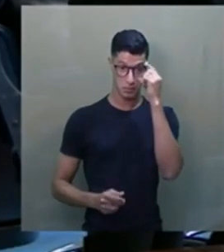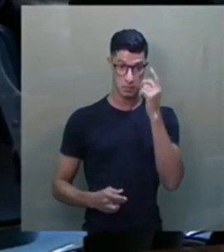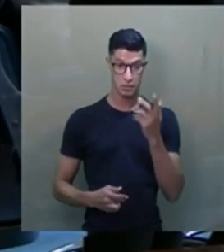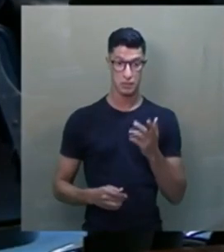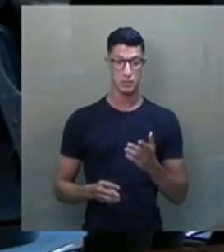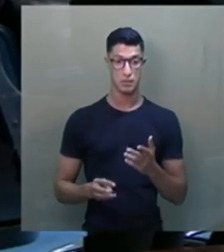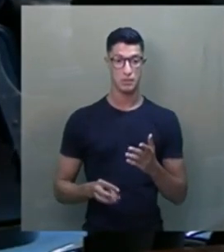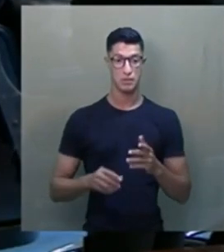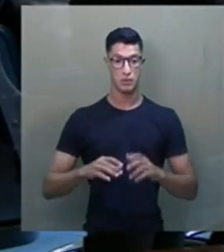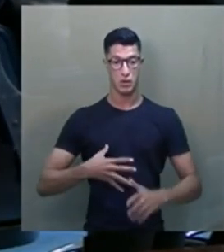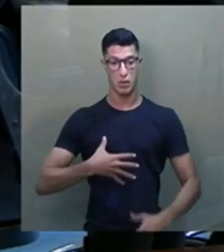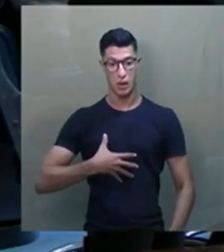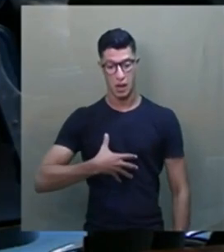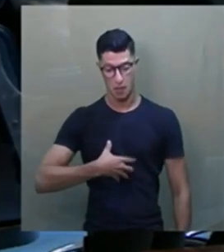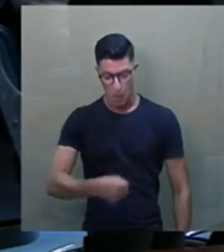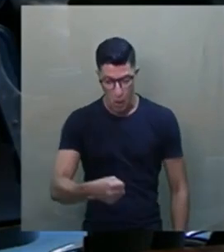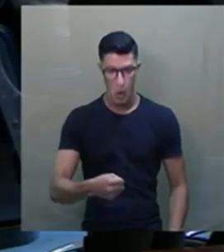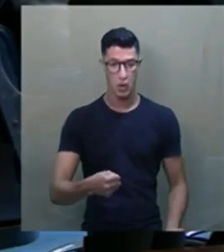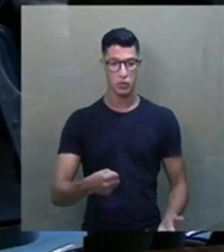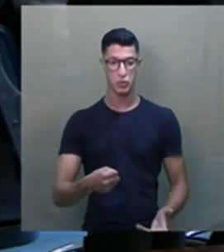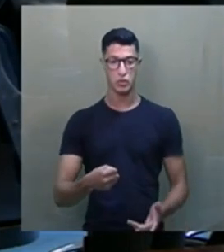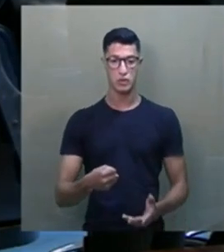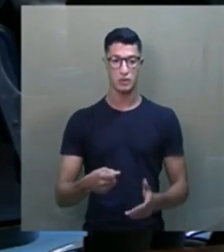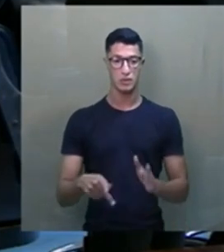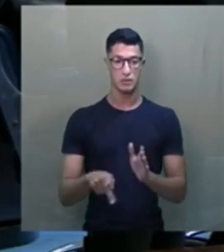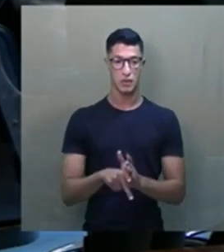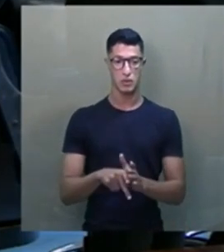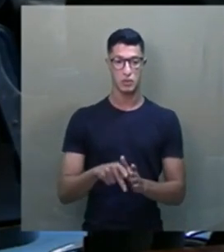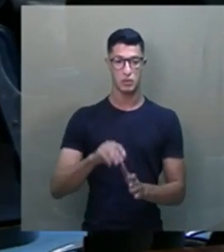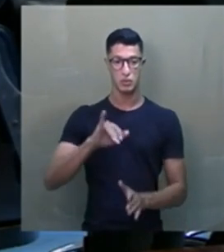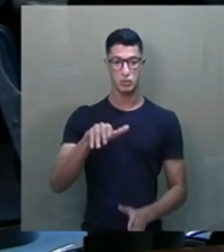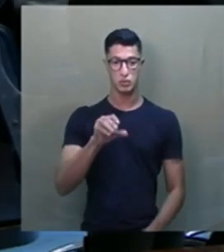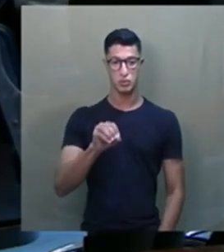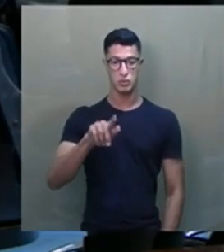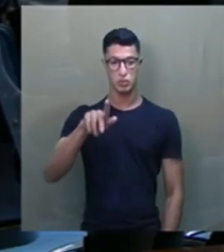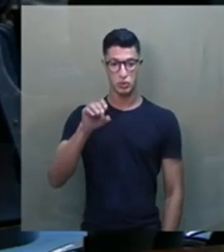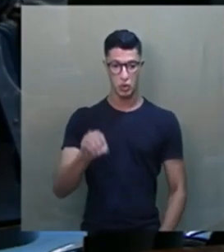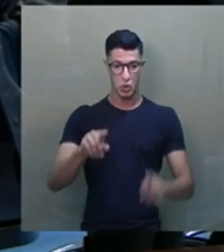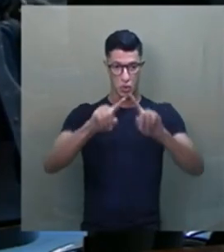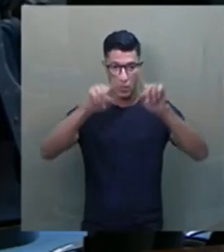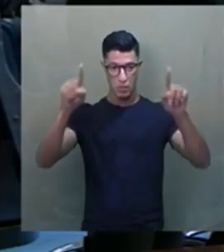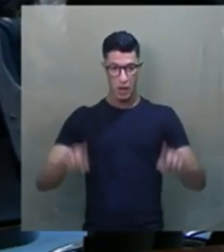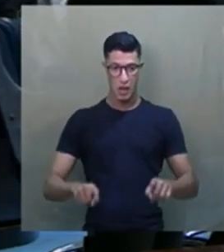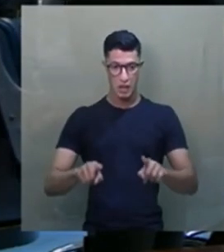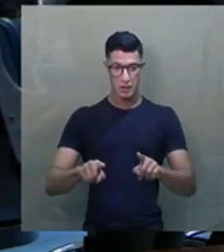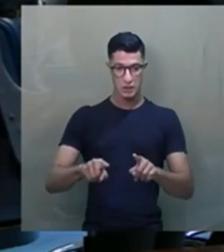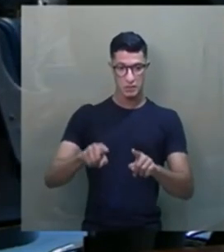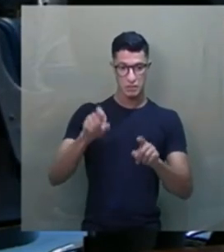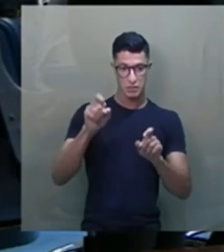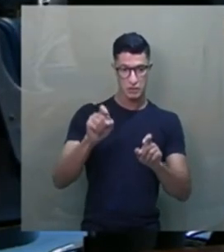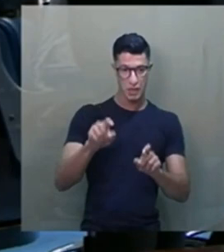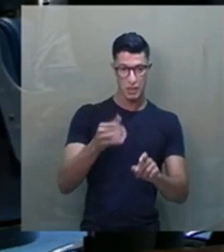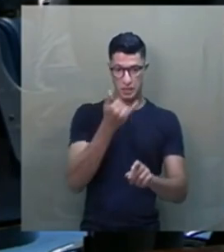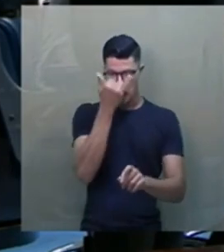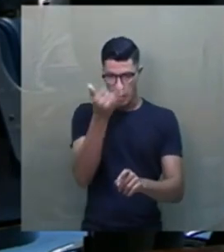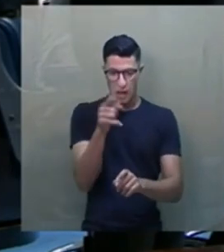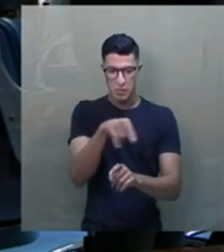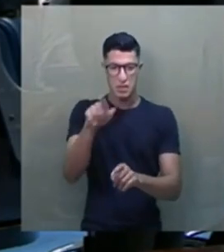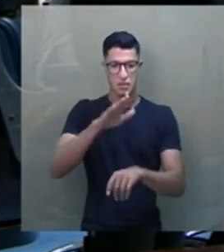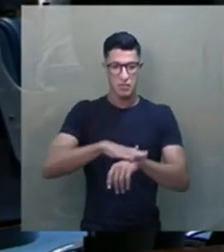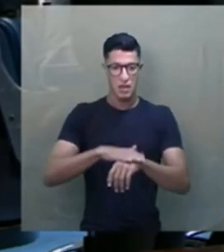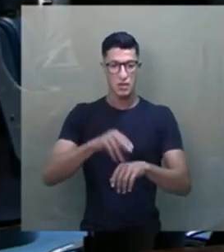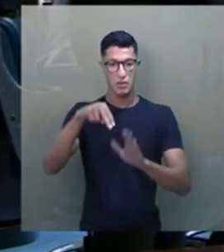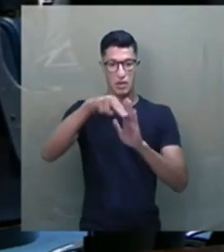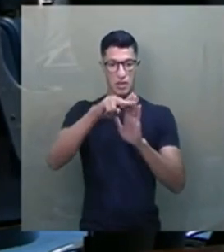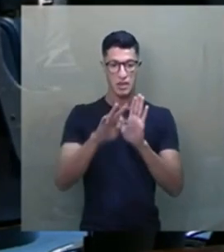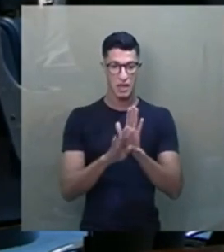aborto, o jogo de azar, que é essa grande ameaça agora, vocês fizeram uma nota técnica